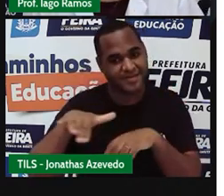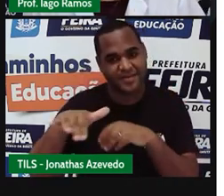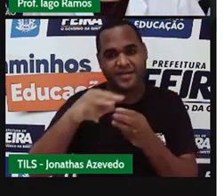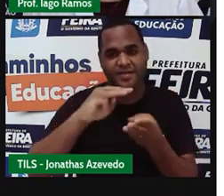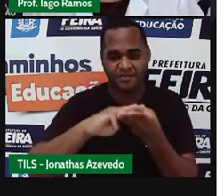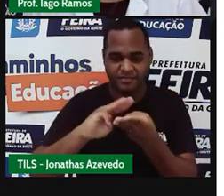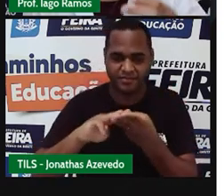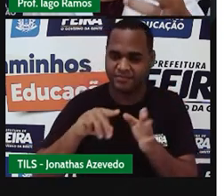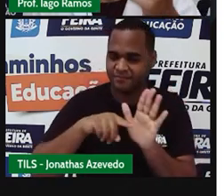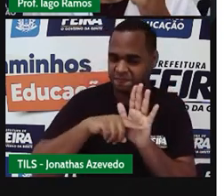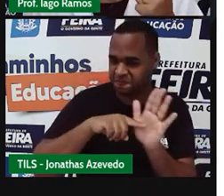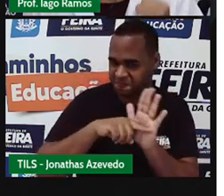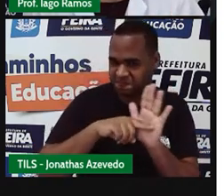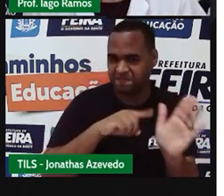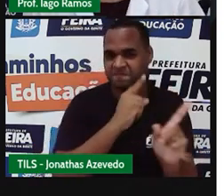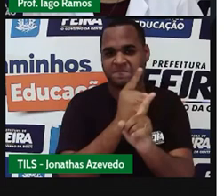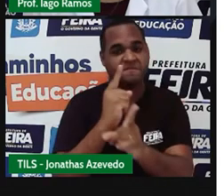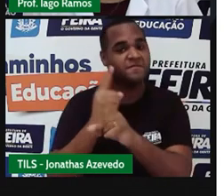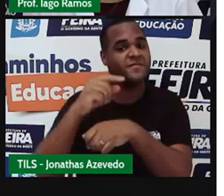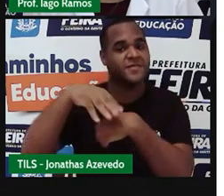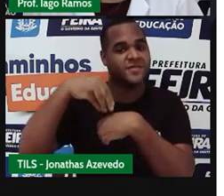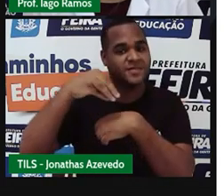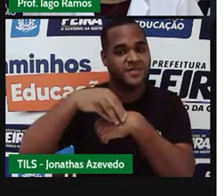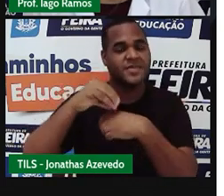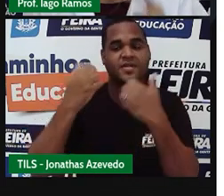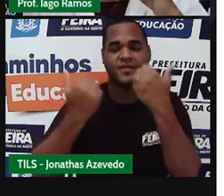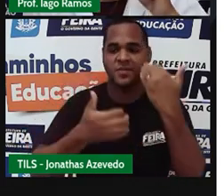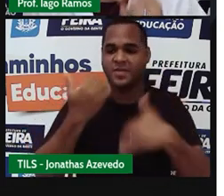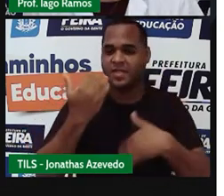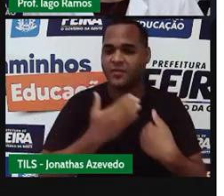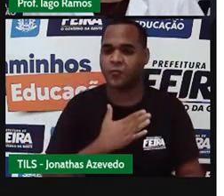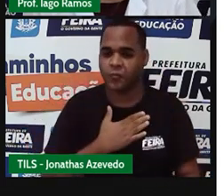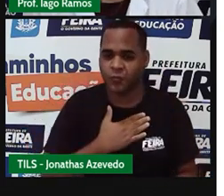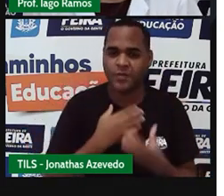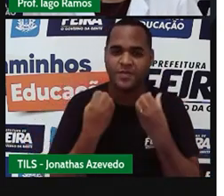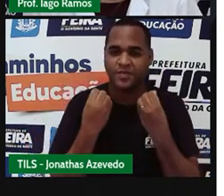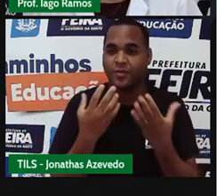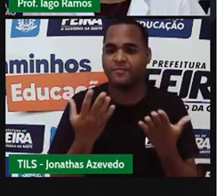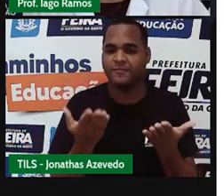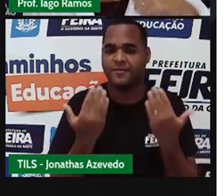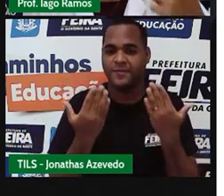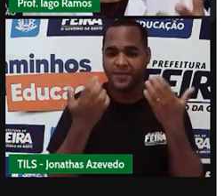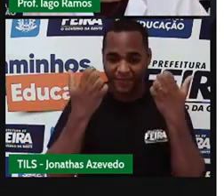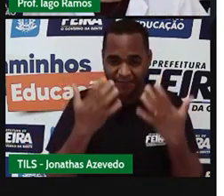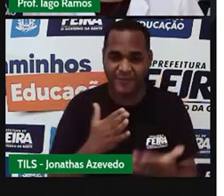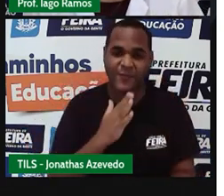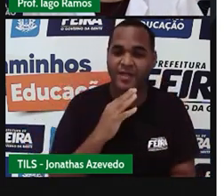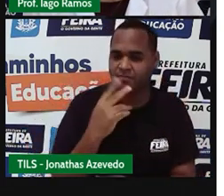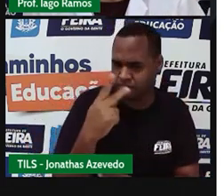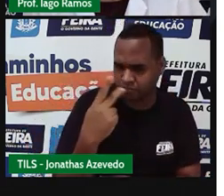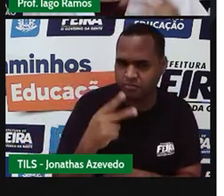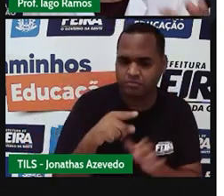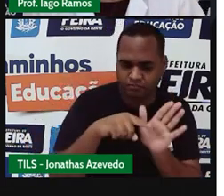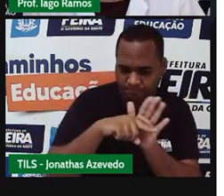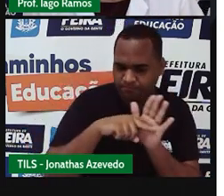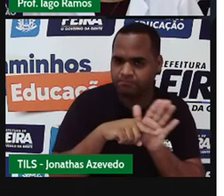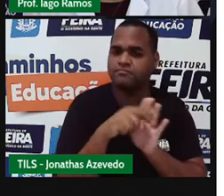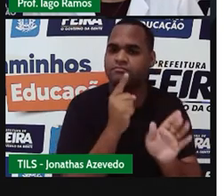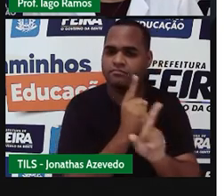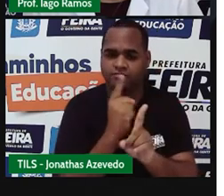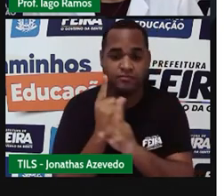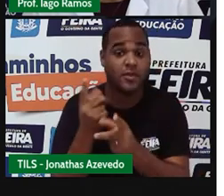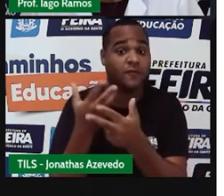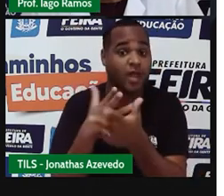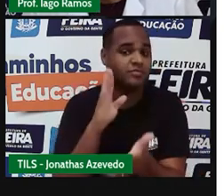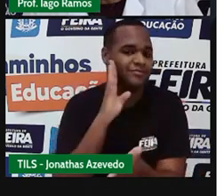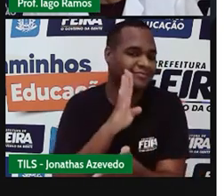Eu fiz a minha pesquisa, trouxe aqui pra você, espero que você tenha gostado, chegou o momento de você fazer a sua e encontrar muita, muita coisa legal além